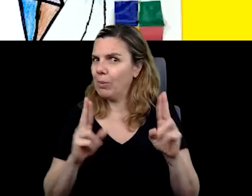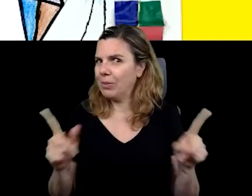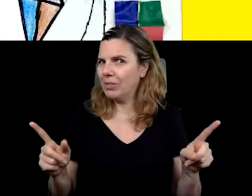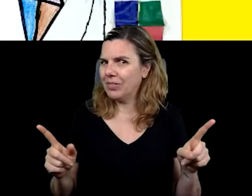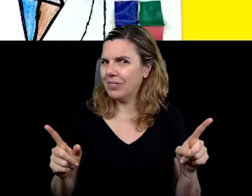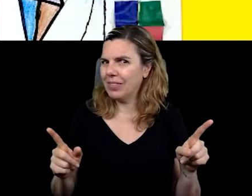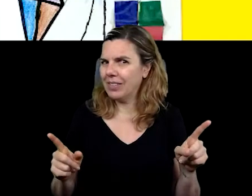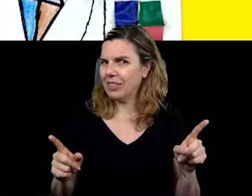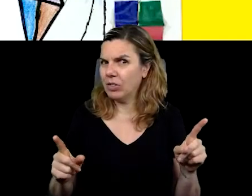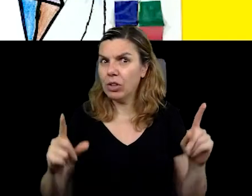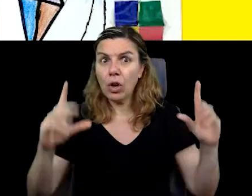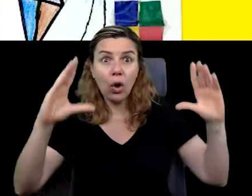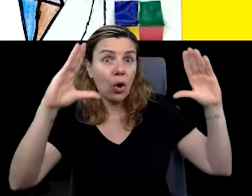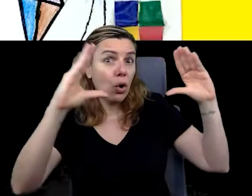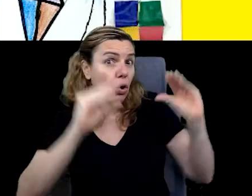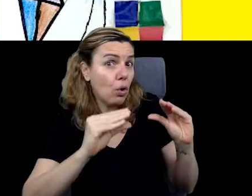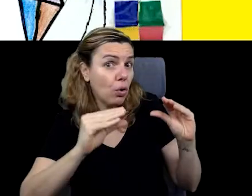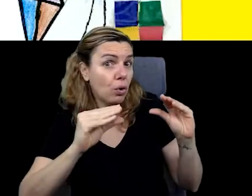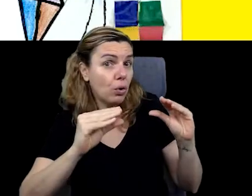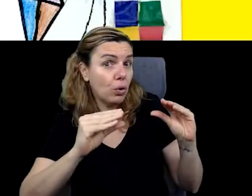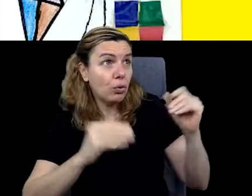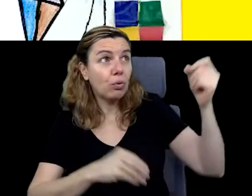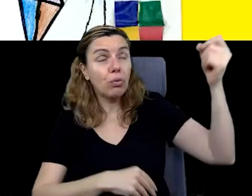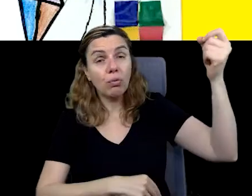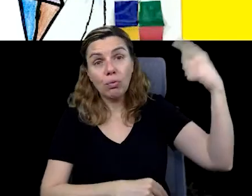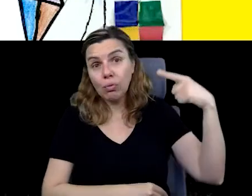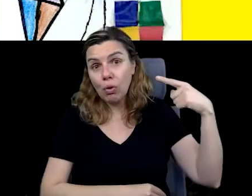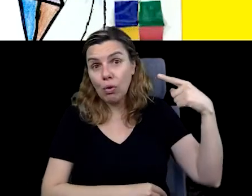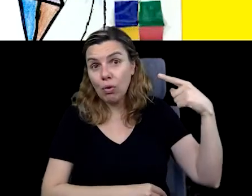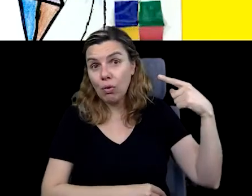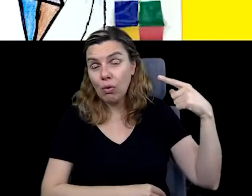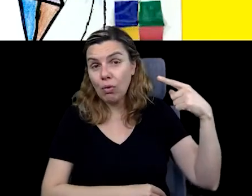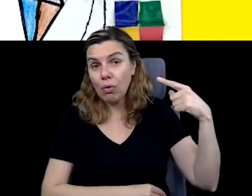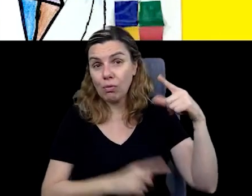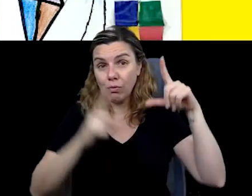É de noite ou de dia nessa imagem?